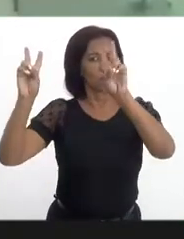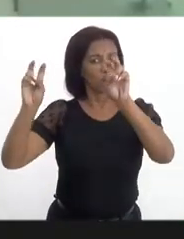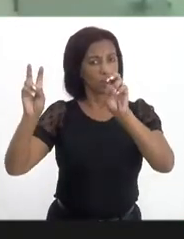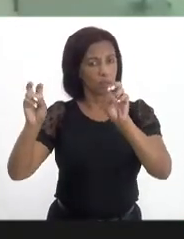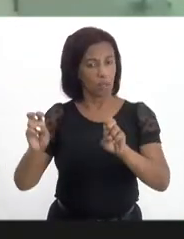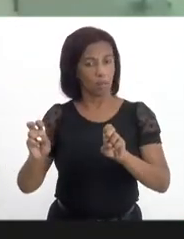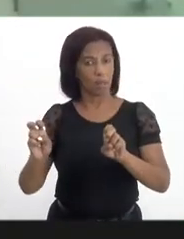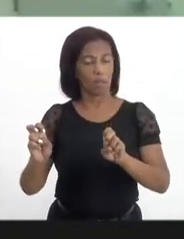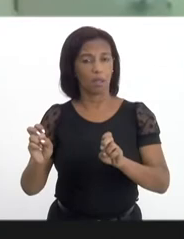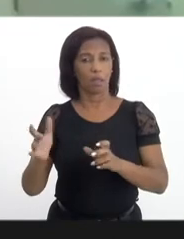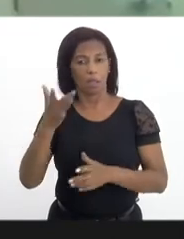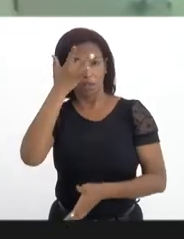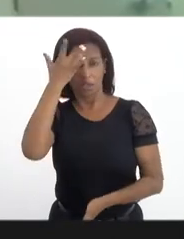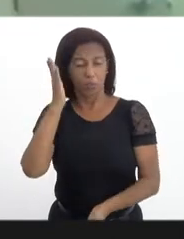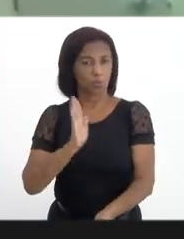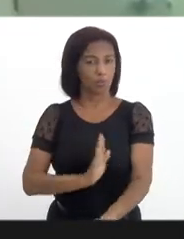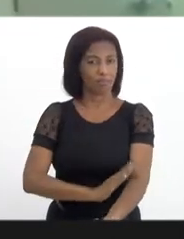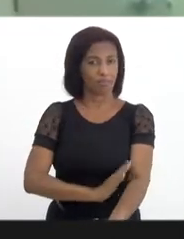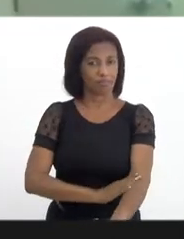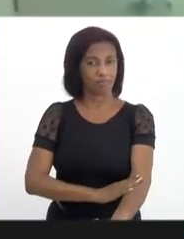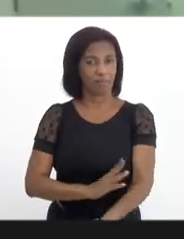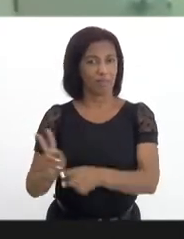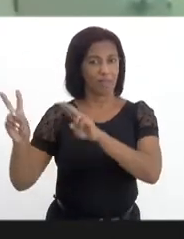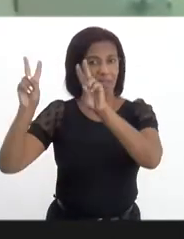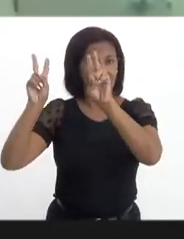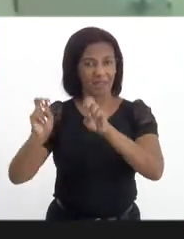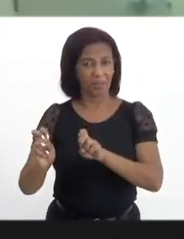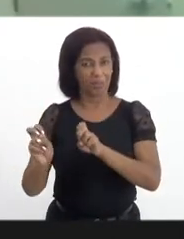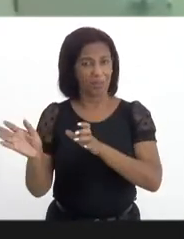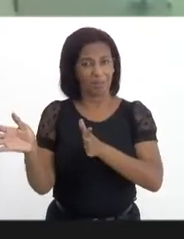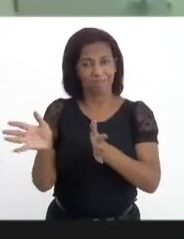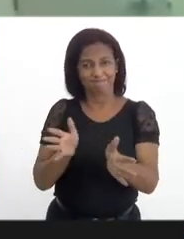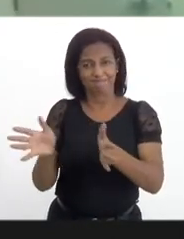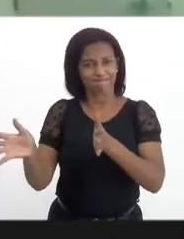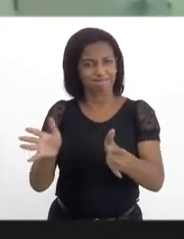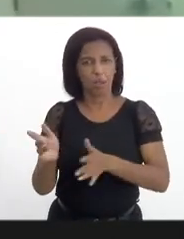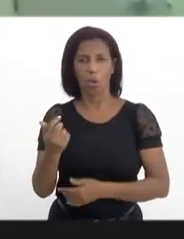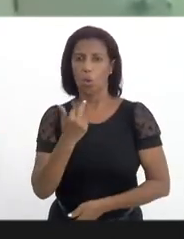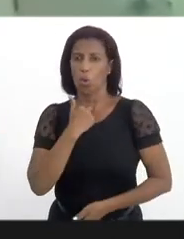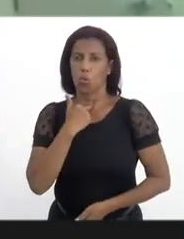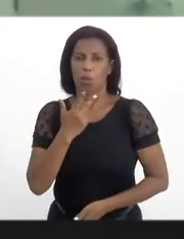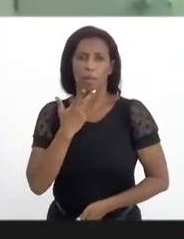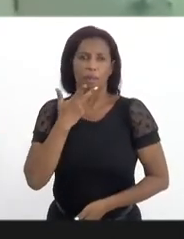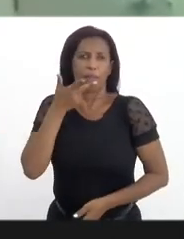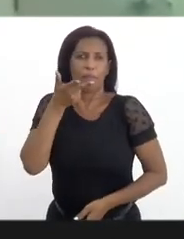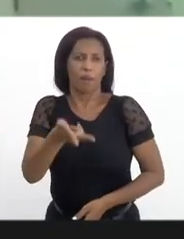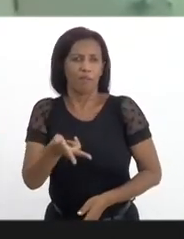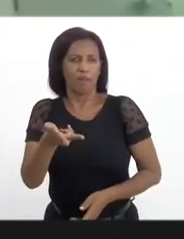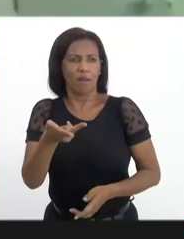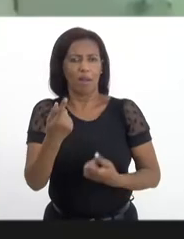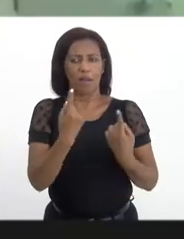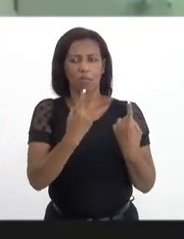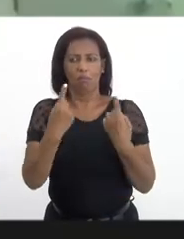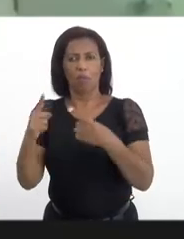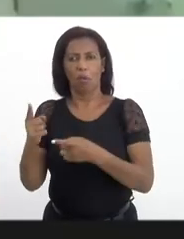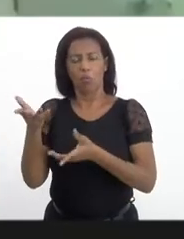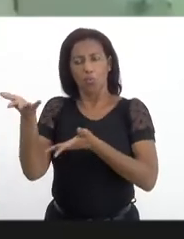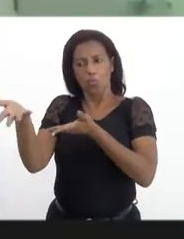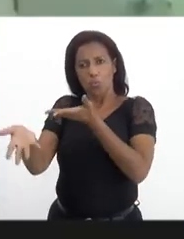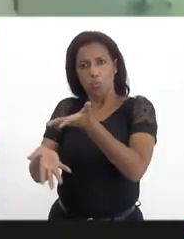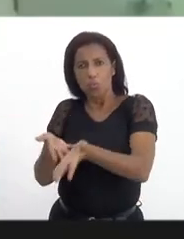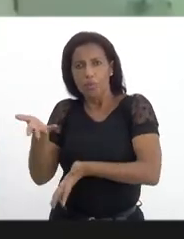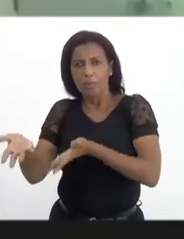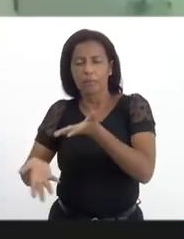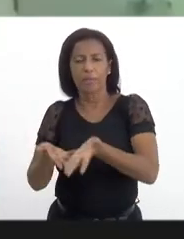dependência química, o tema da drogadição é um tema intersetorial. Não dá para falar em prevenção, cuidado,